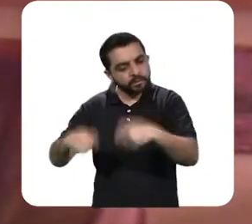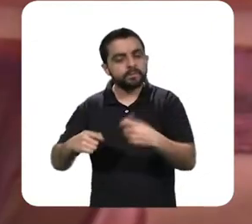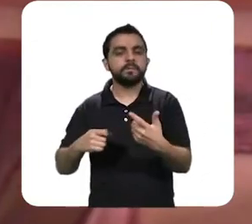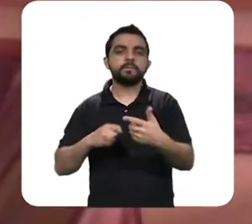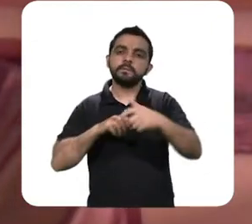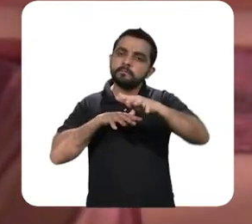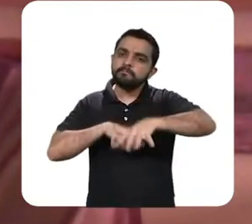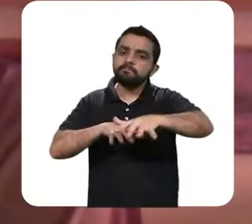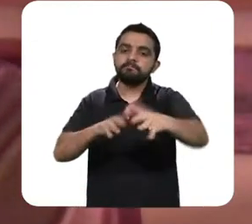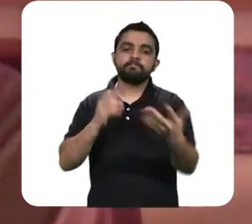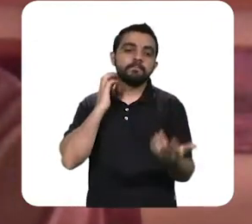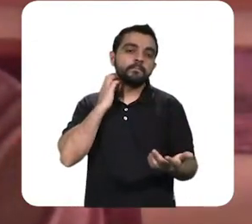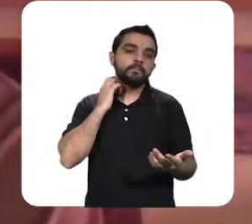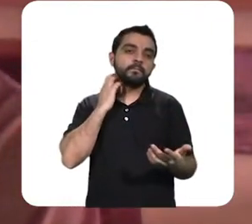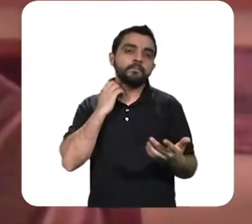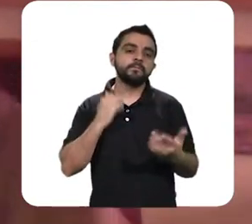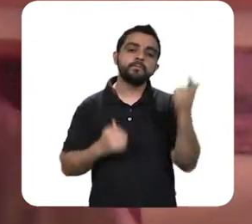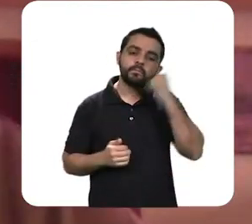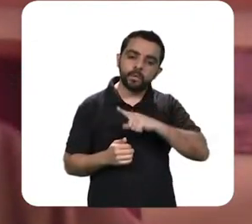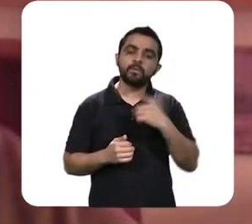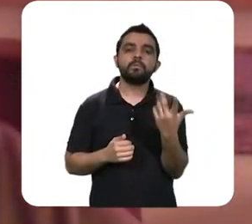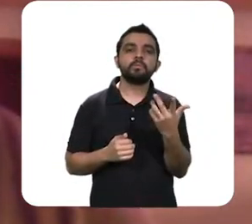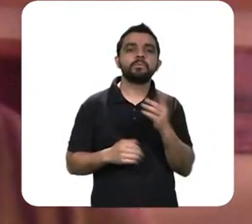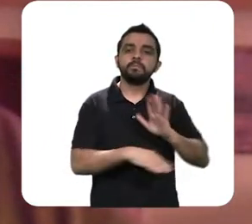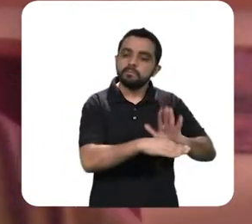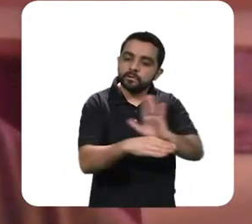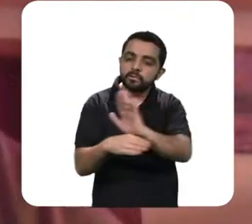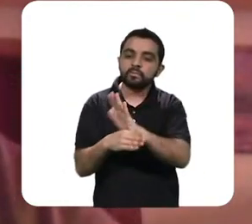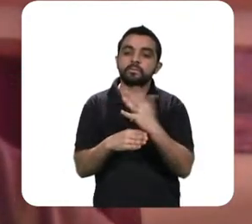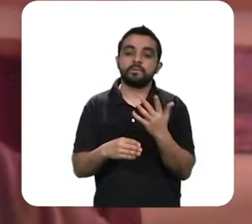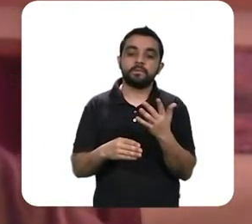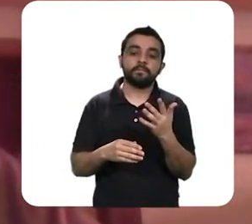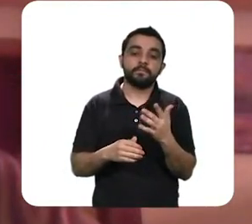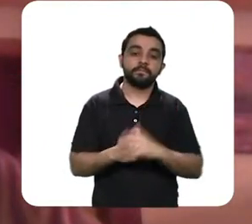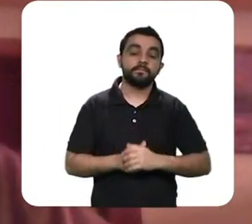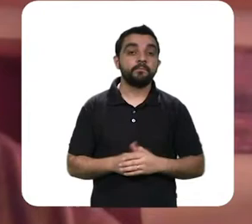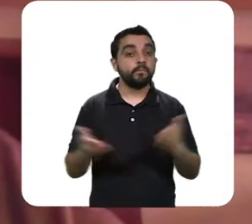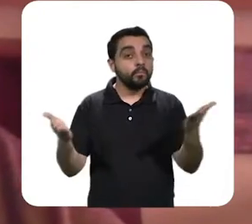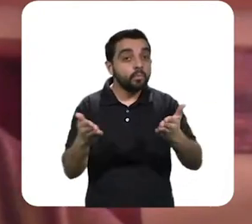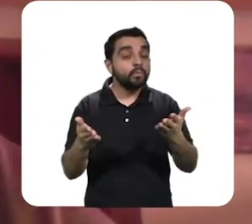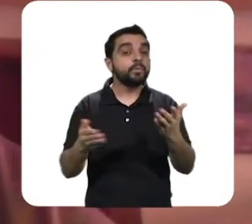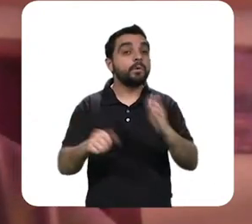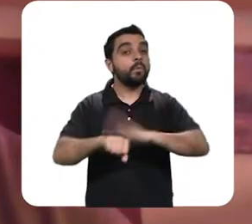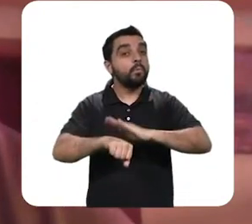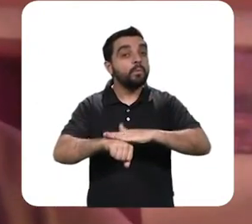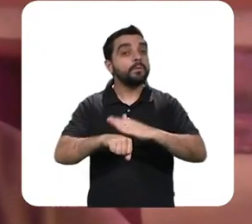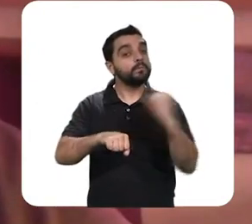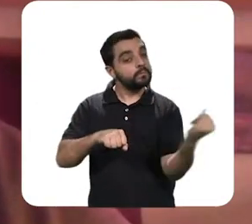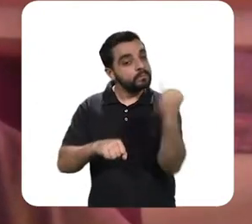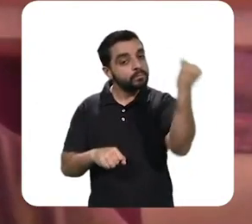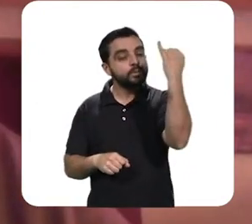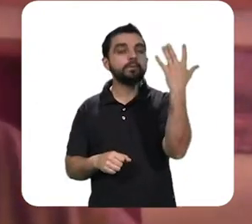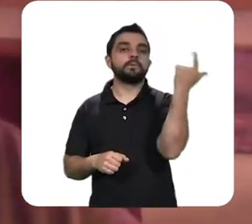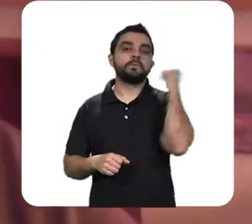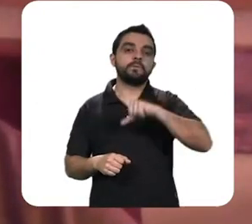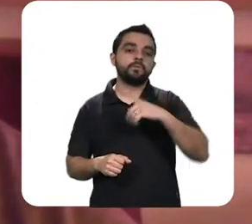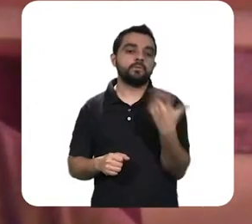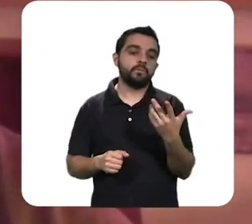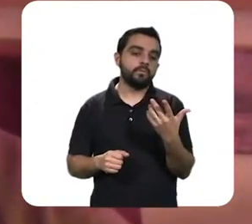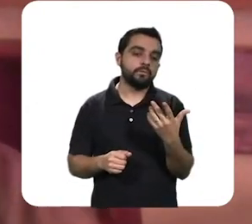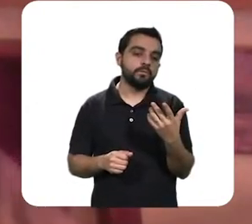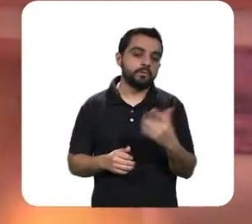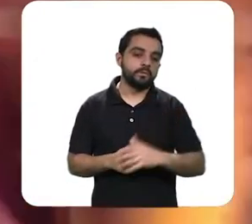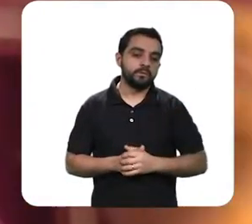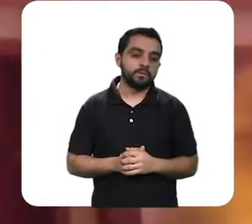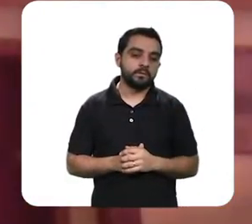campanha não acho isso ruim não pelo contrário porque isso pode ser uma chance de ouro uma oportunidade única da gente enterrar